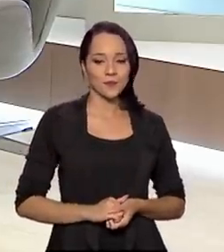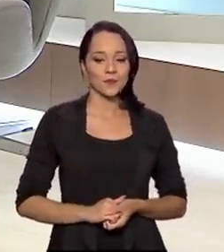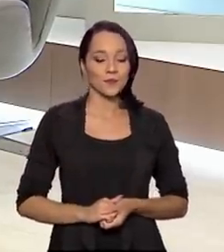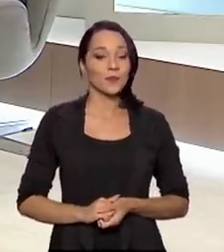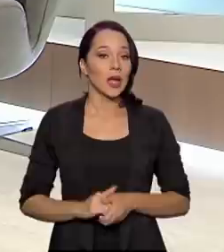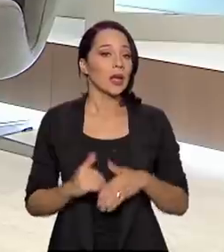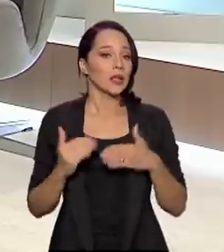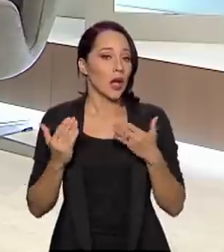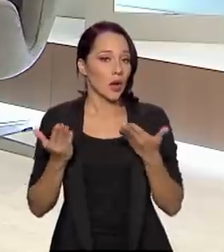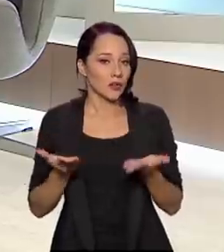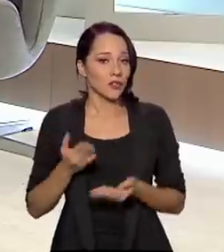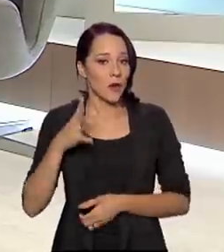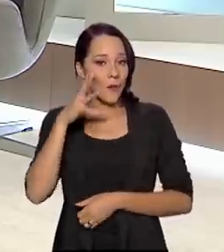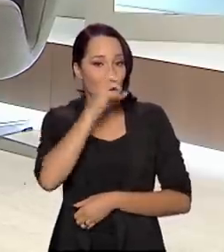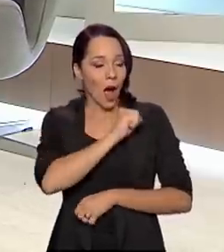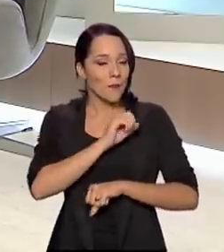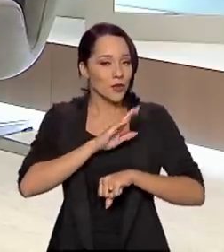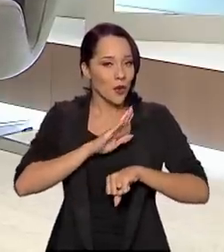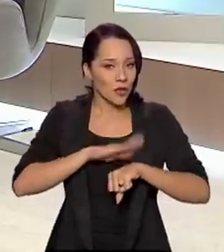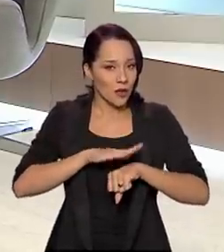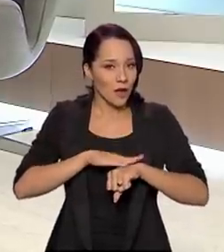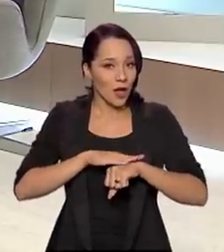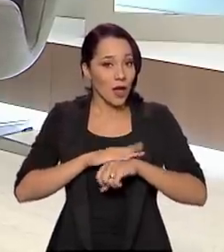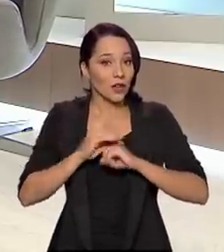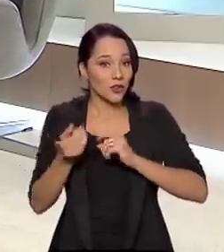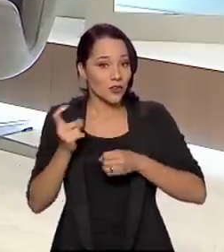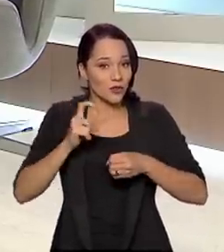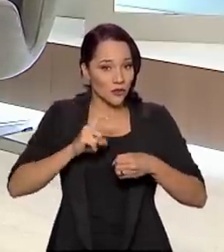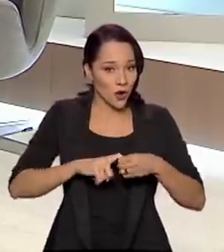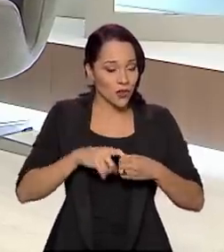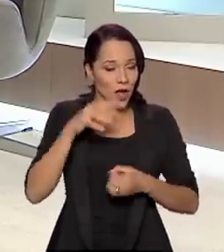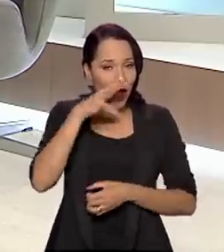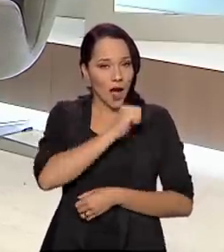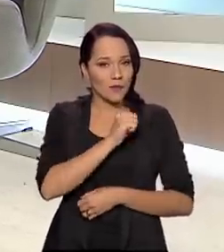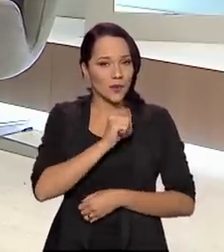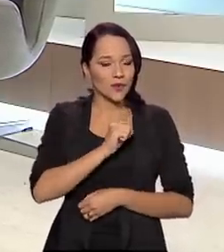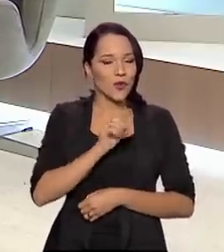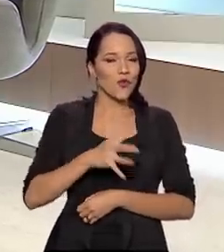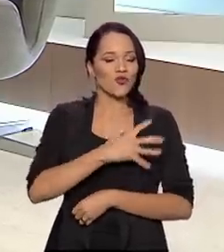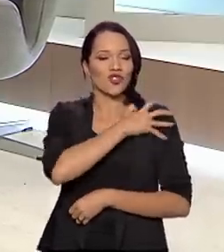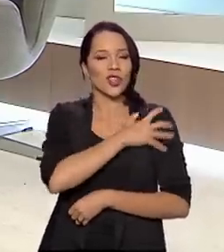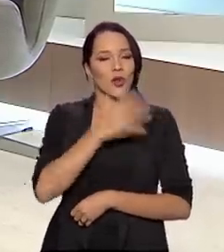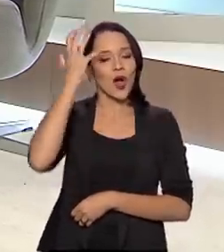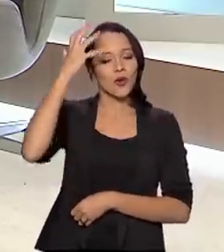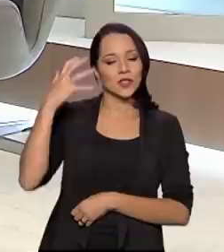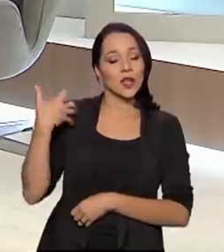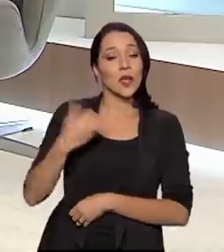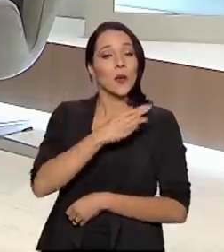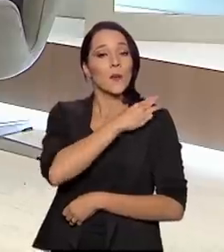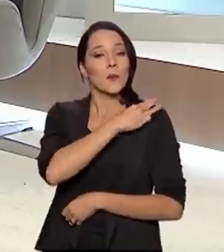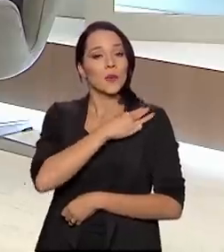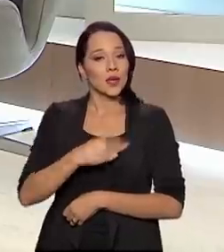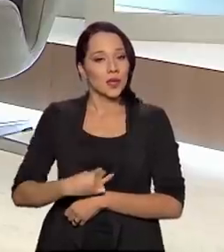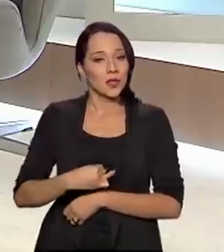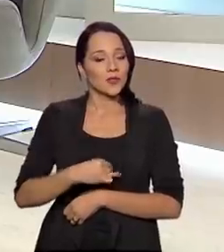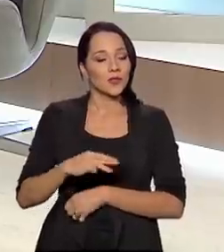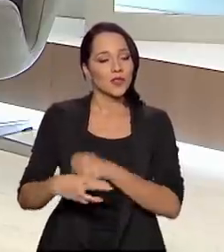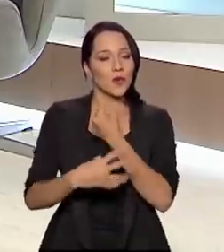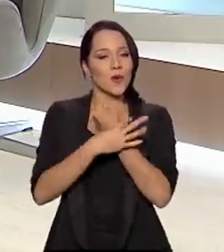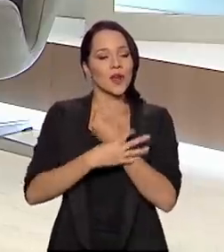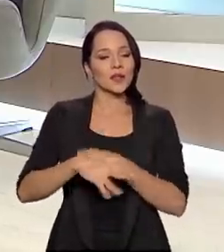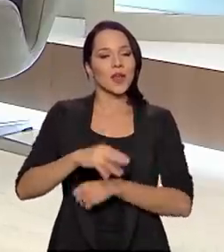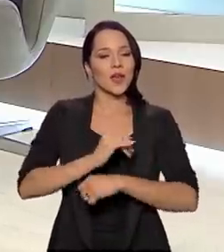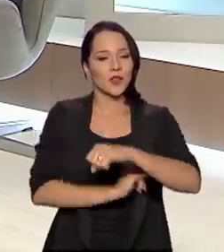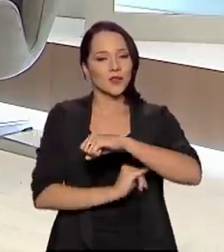Vamos para um rápido intervalo e voltamos daqui a pouco com o general Augusto Heleno, ministro-chefe do Gabinete de Segurança